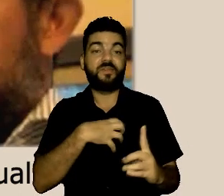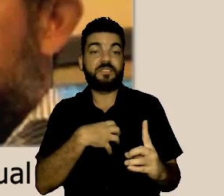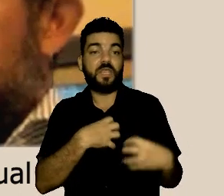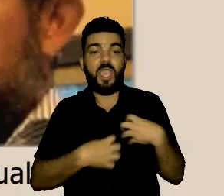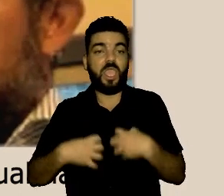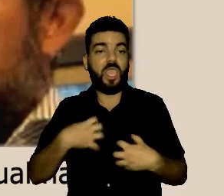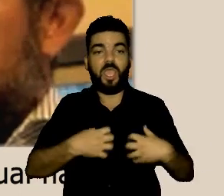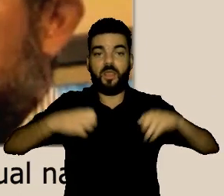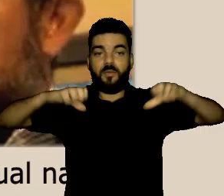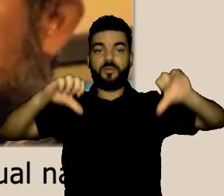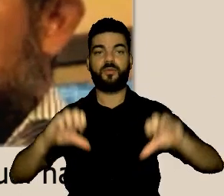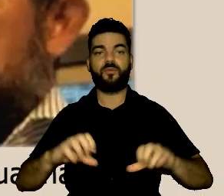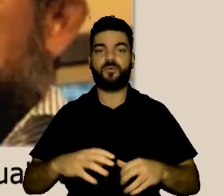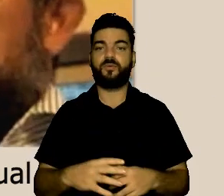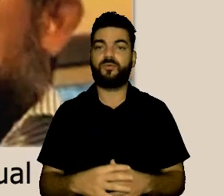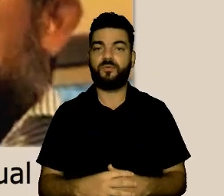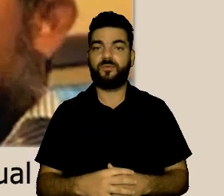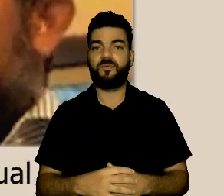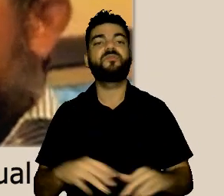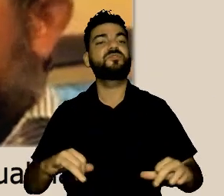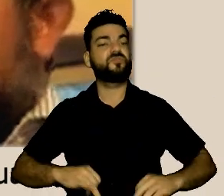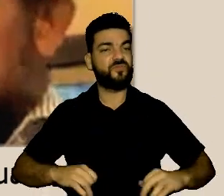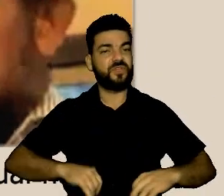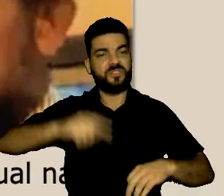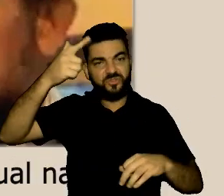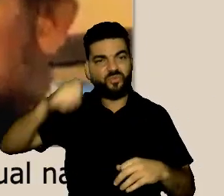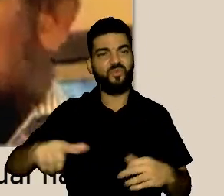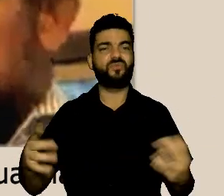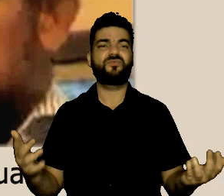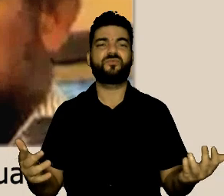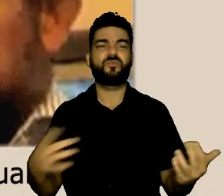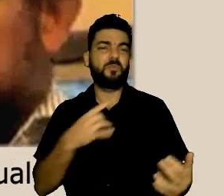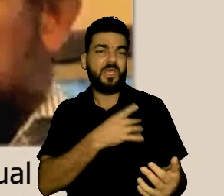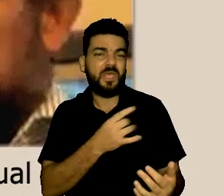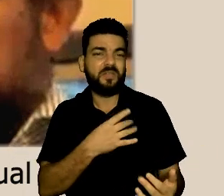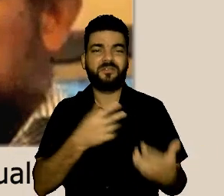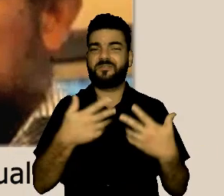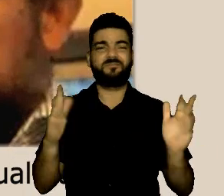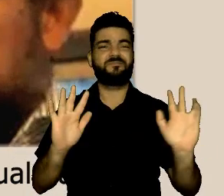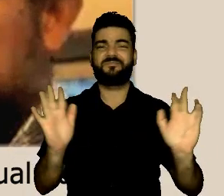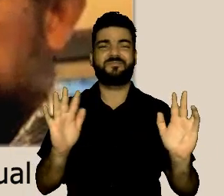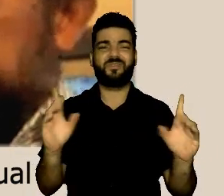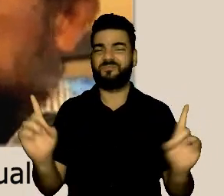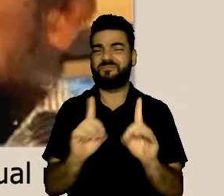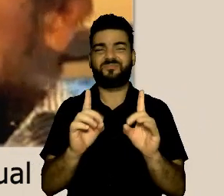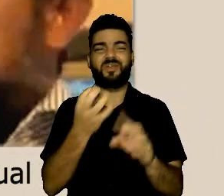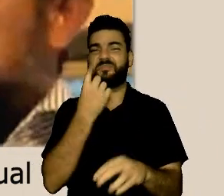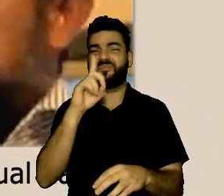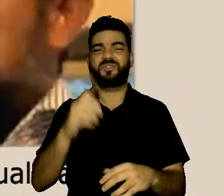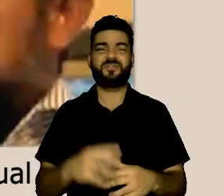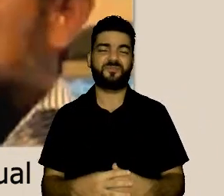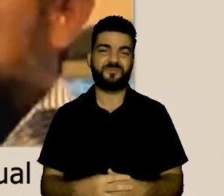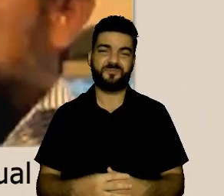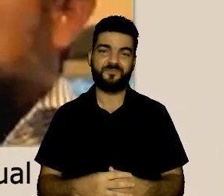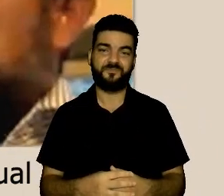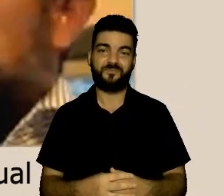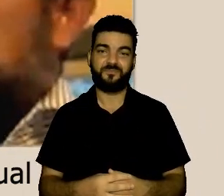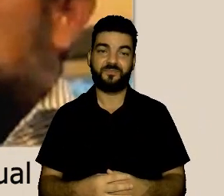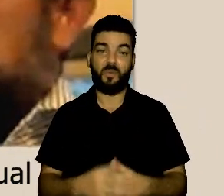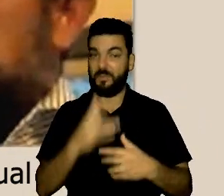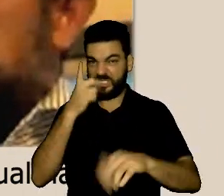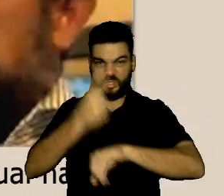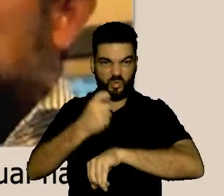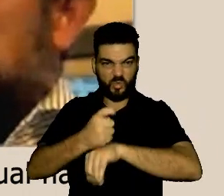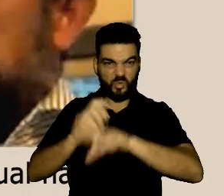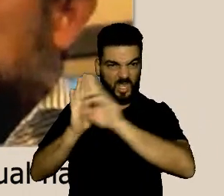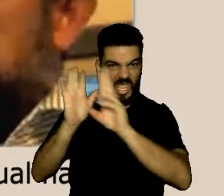Ana Paula porque ela vai se revitimizar ela vai sofrer tudo aquilo de novo